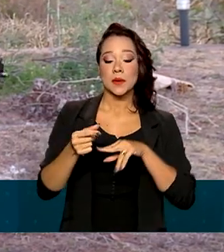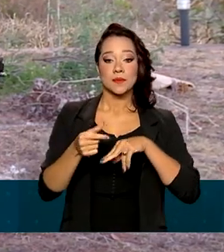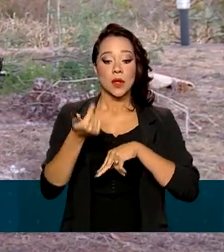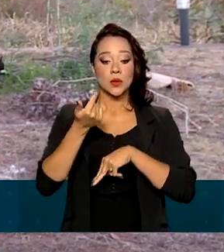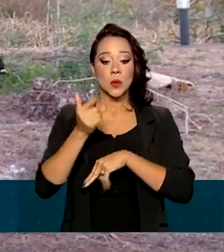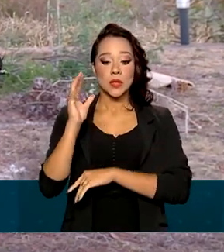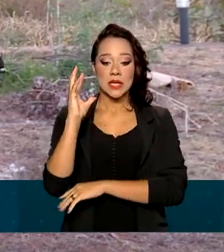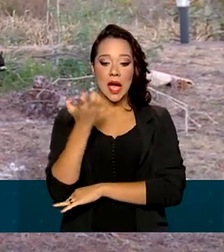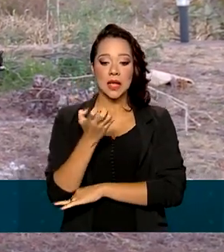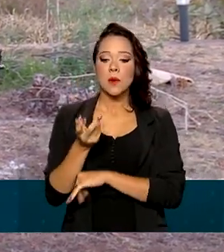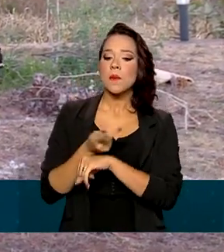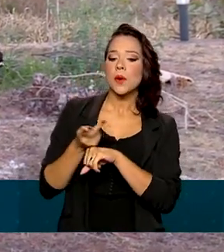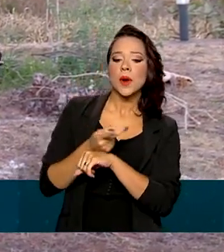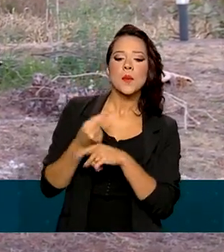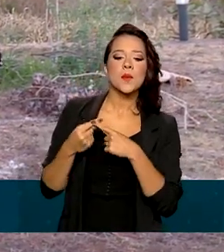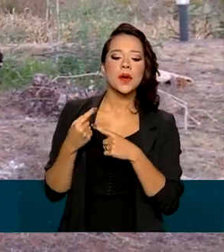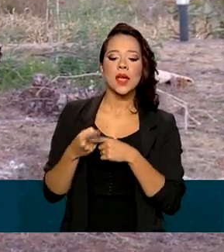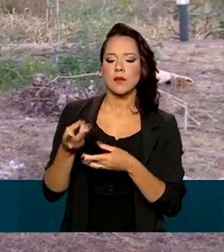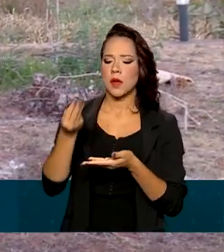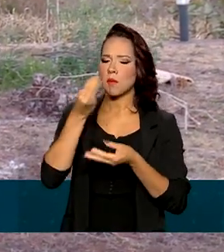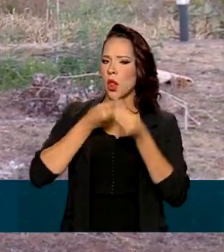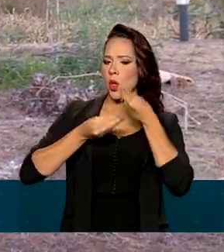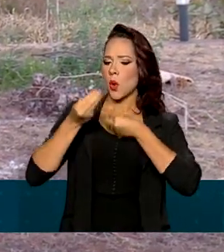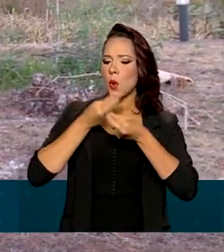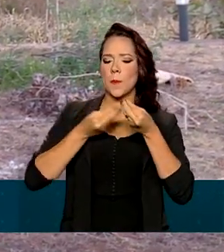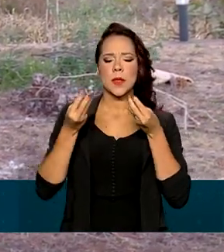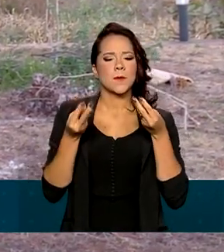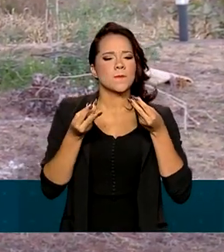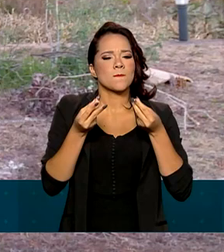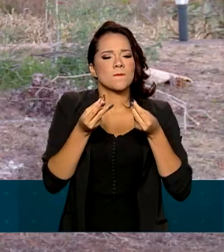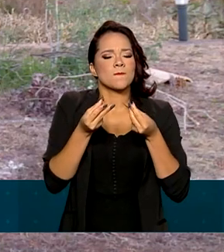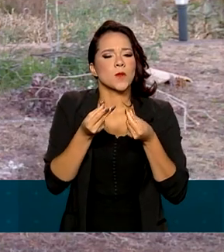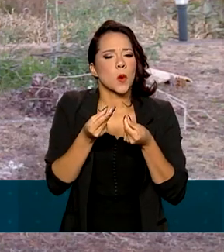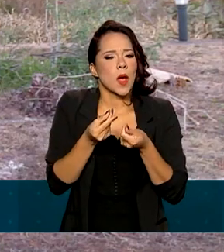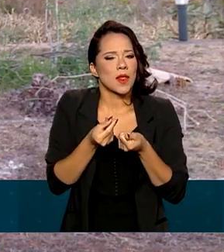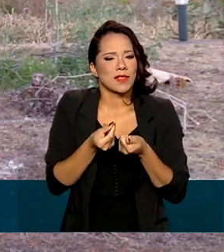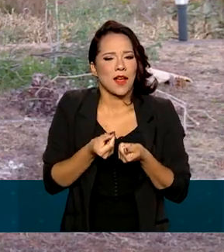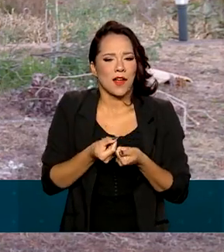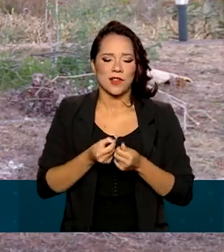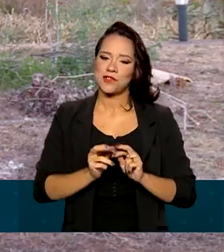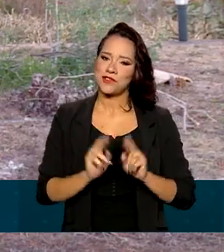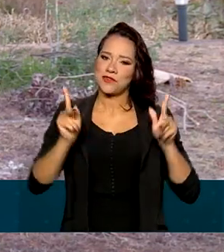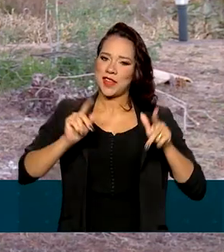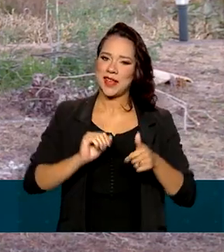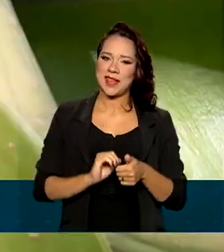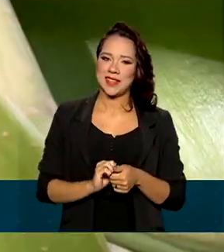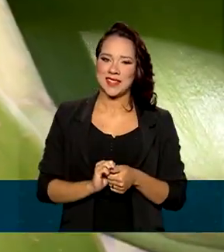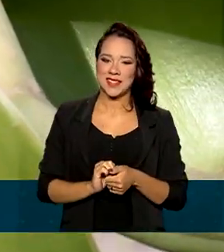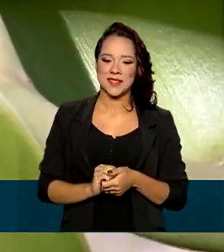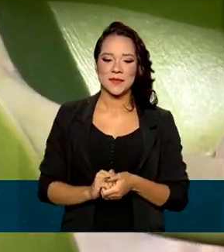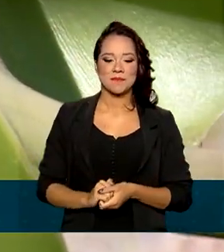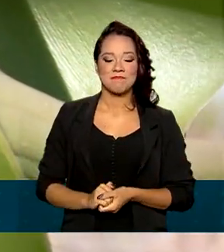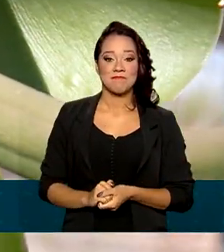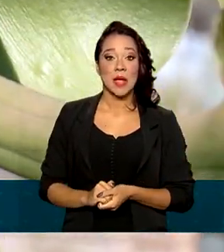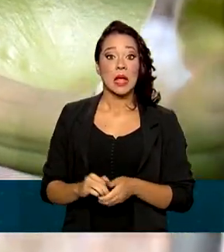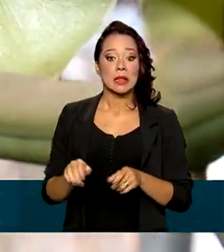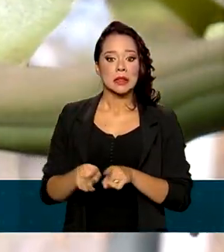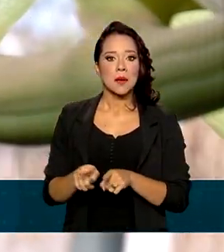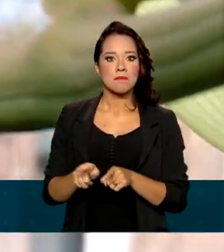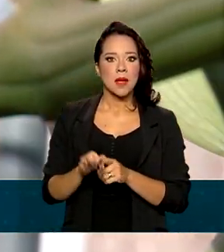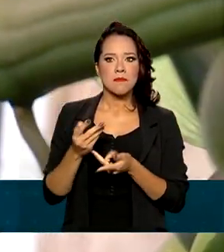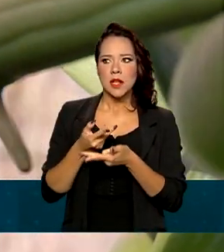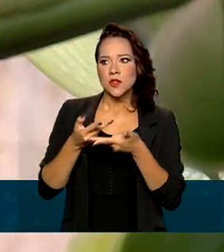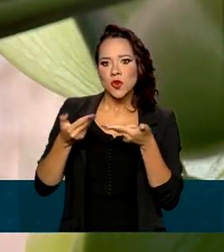muito procurada exatamente pela alta gastronomia, pela qualidade do fruto, pelas